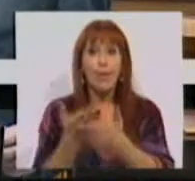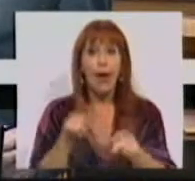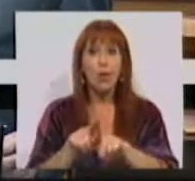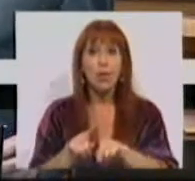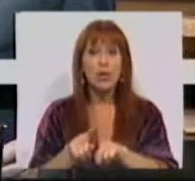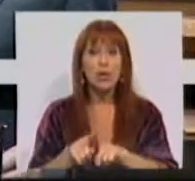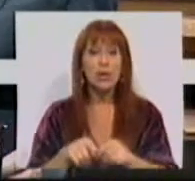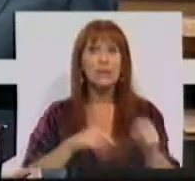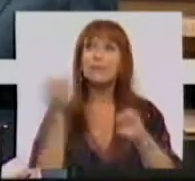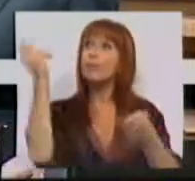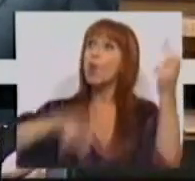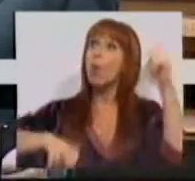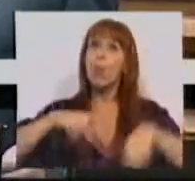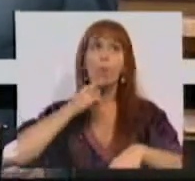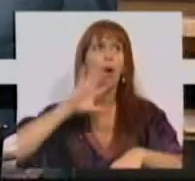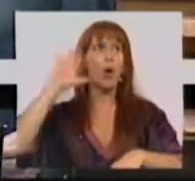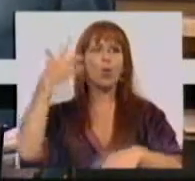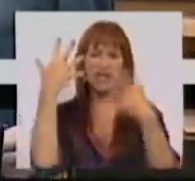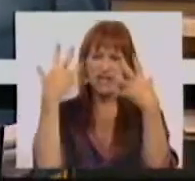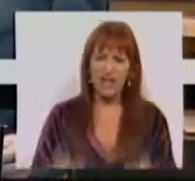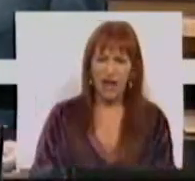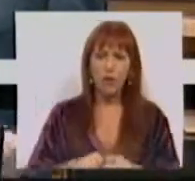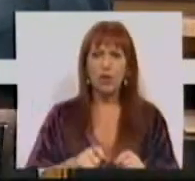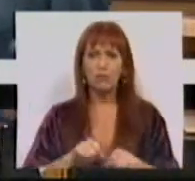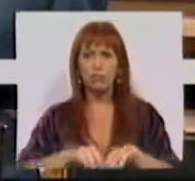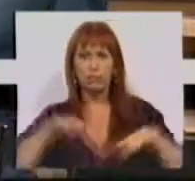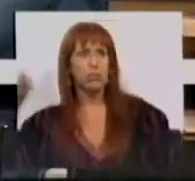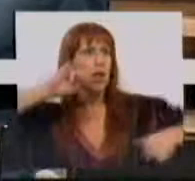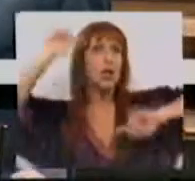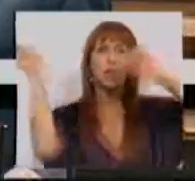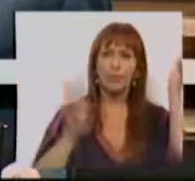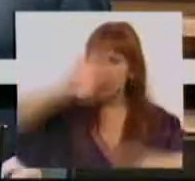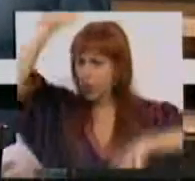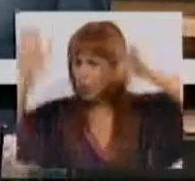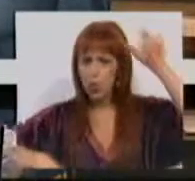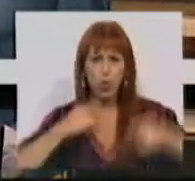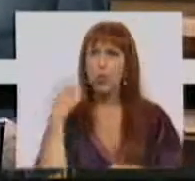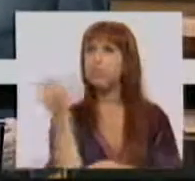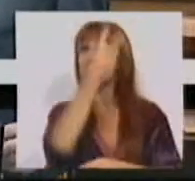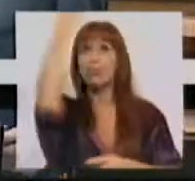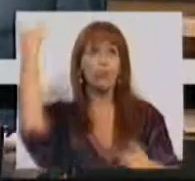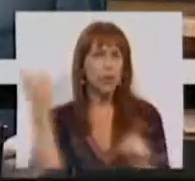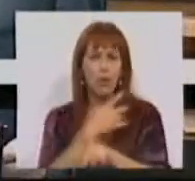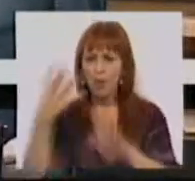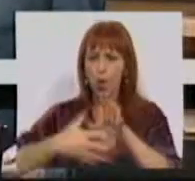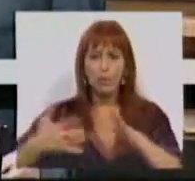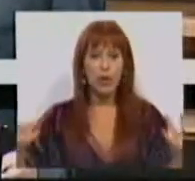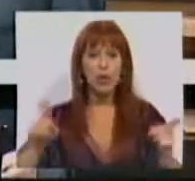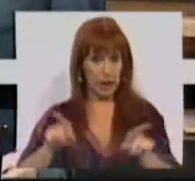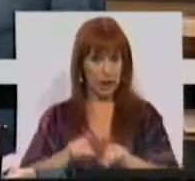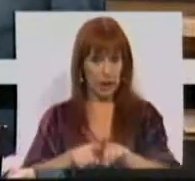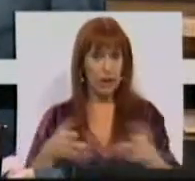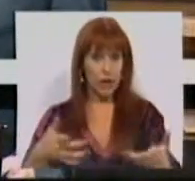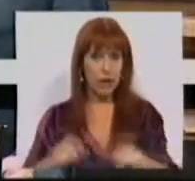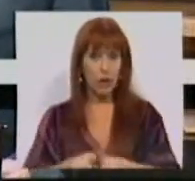fenómenos meteorológicos extremos secas de inundações tempestades bastante complicadas para